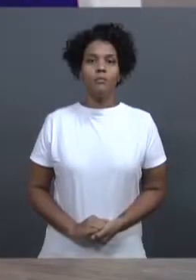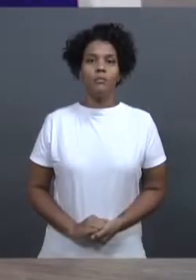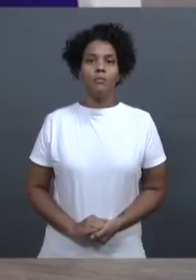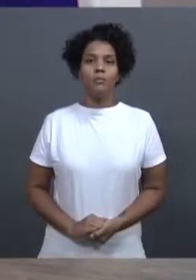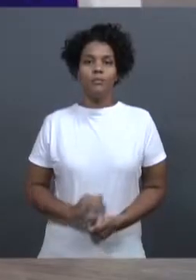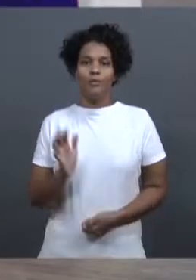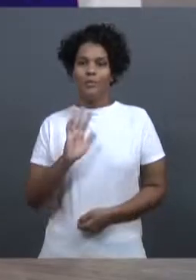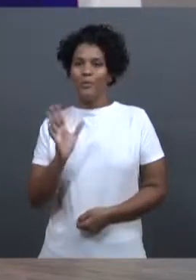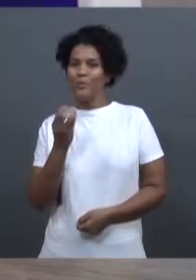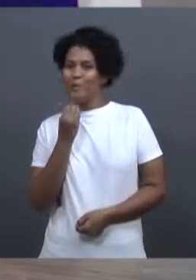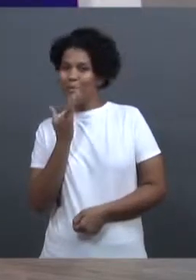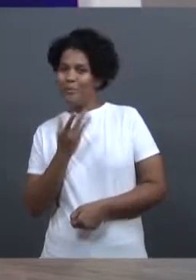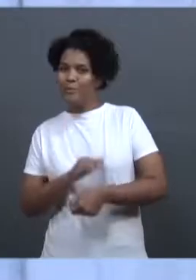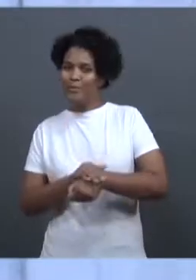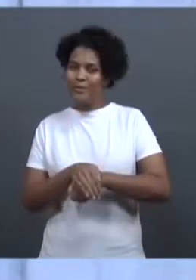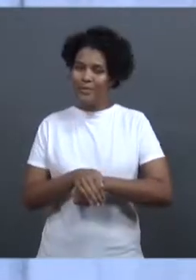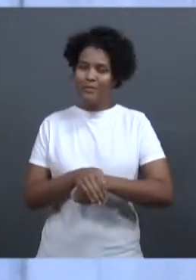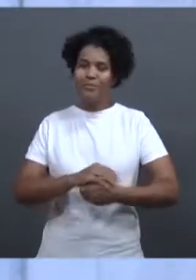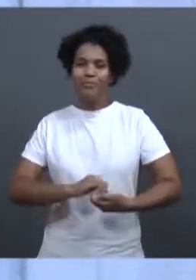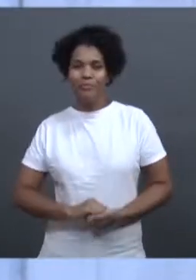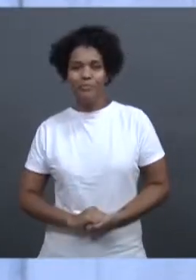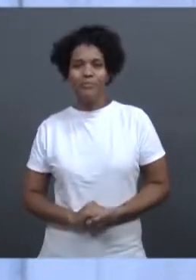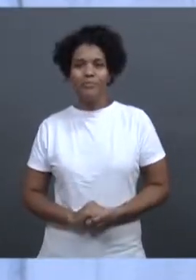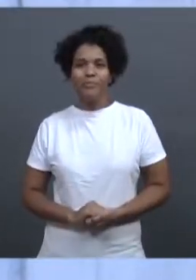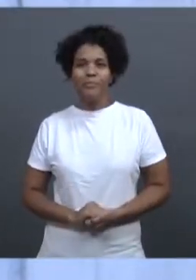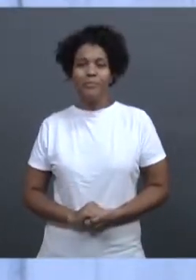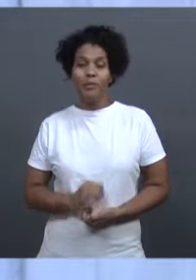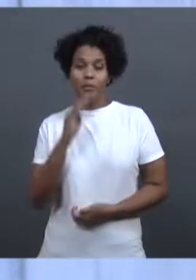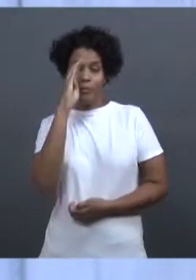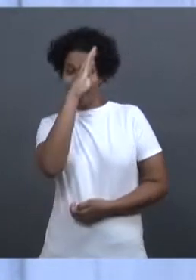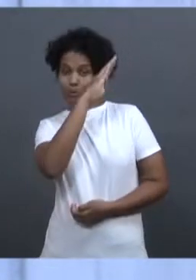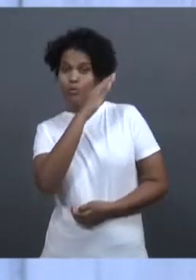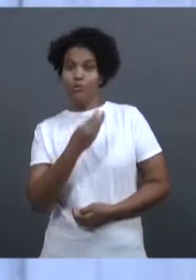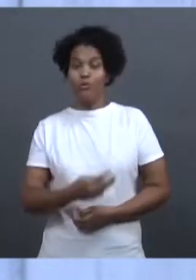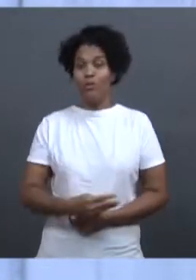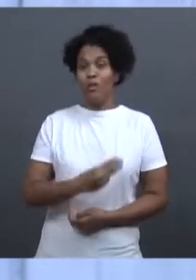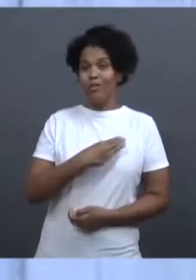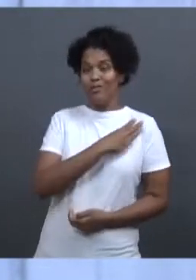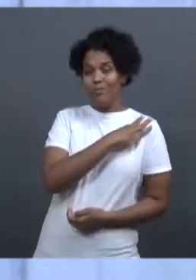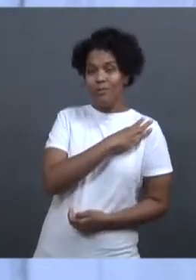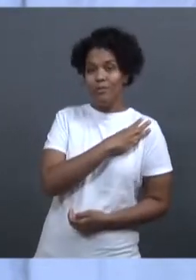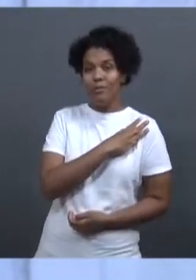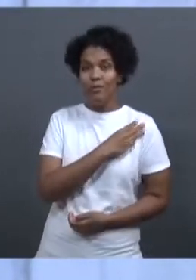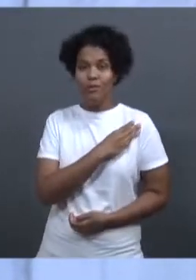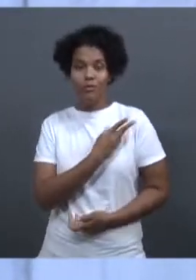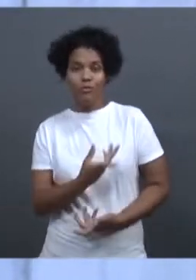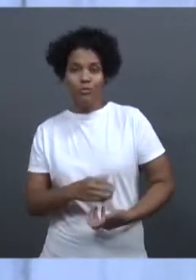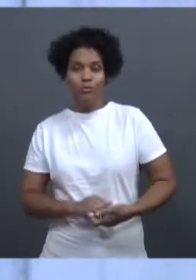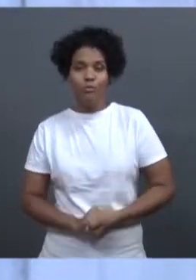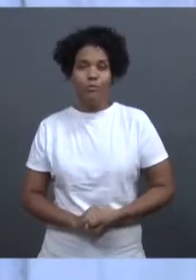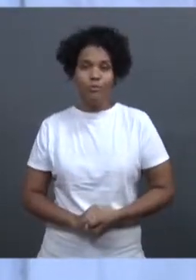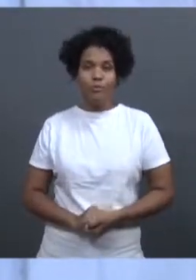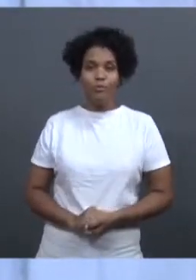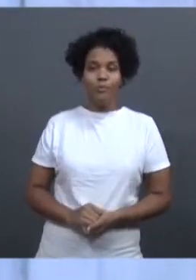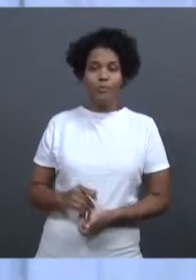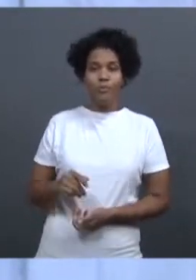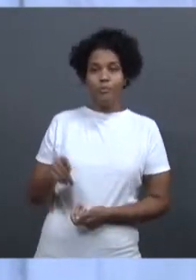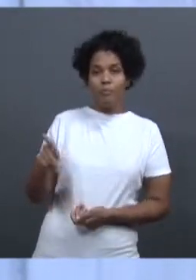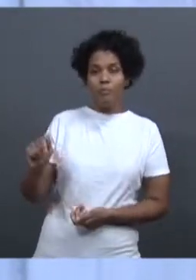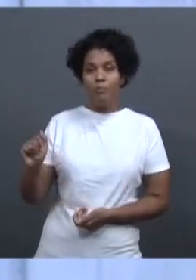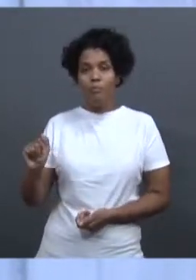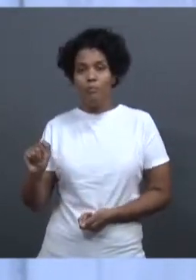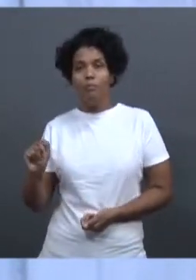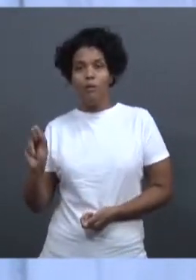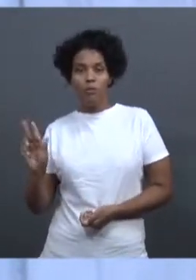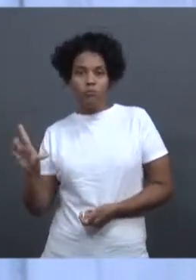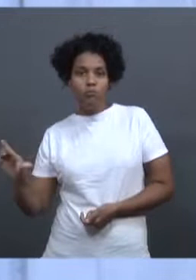Olá, boa noite. Bolsonaro e ministro Guedes entregam o PEC do PAC Federativo